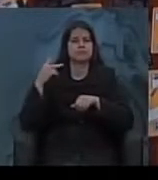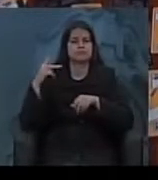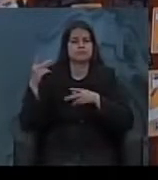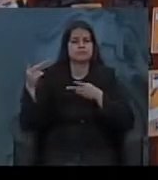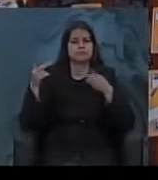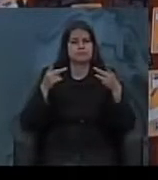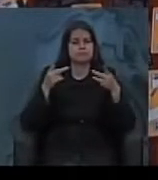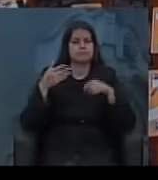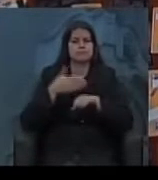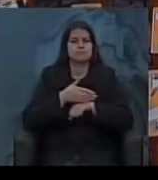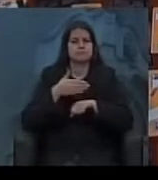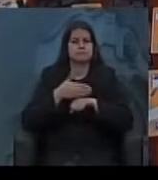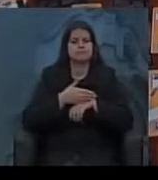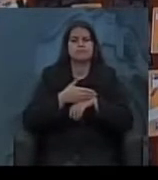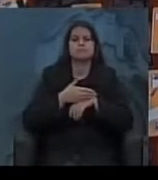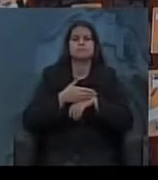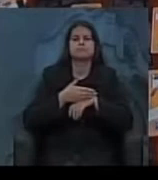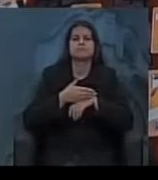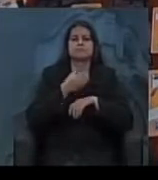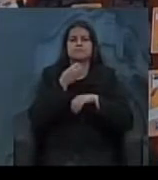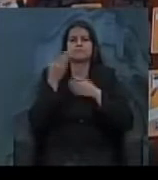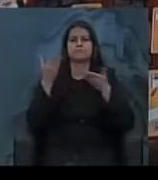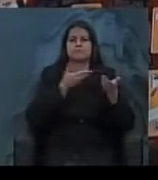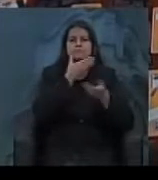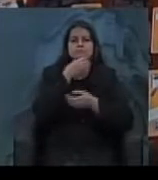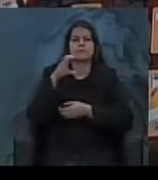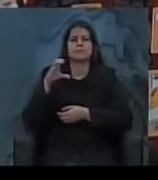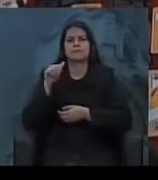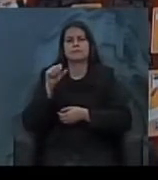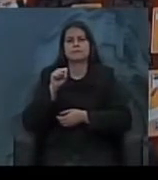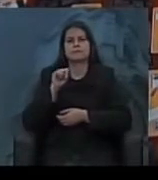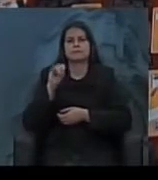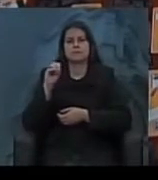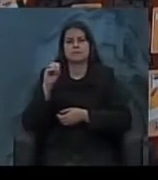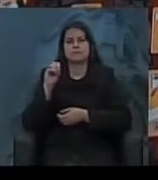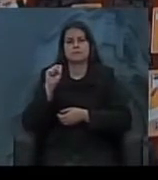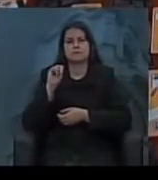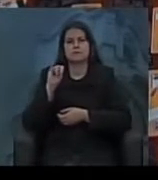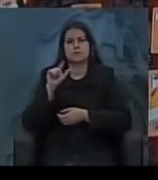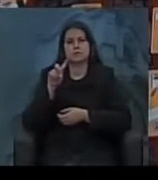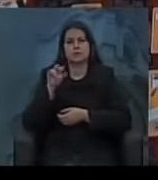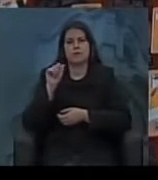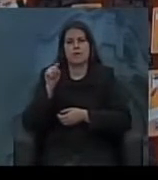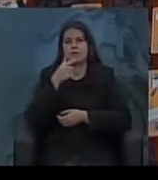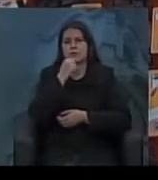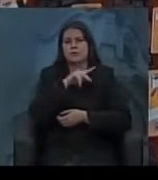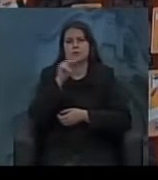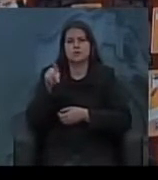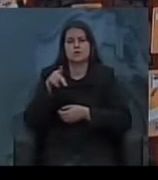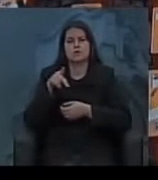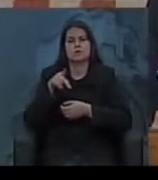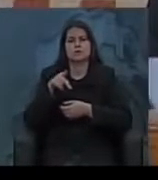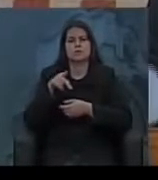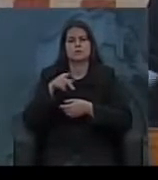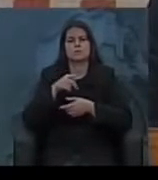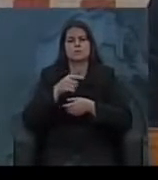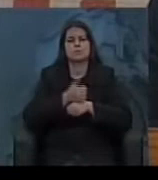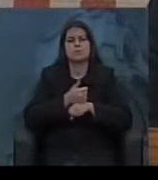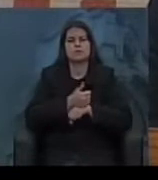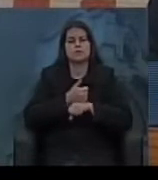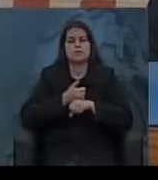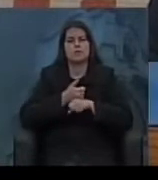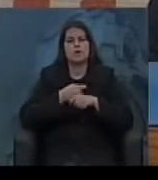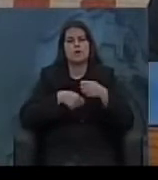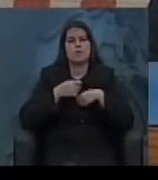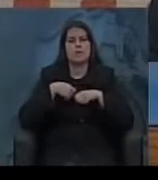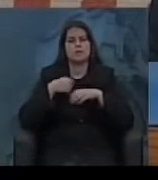a grata satisfação de receber o senhor Cássio Silva Moreira, professor e economista, onde a pauta